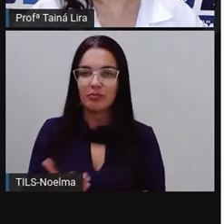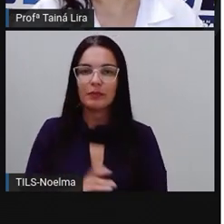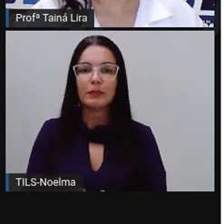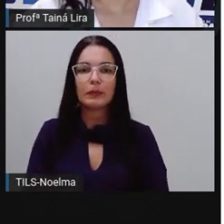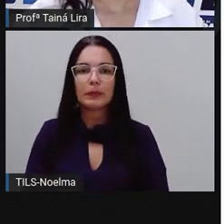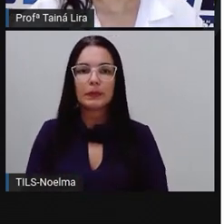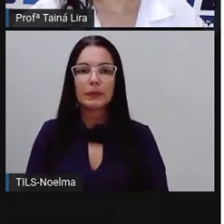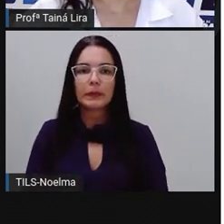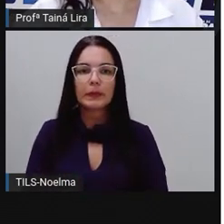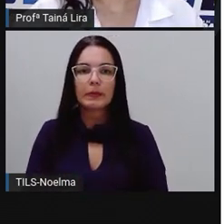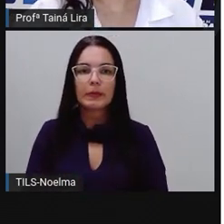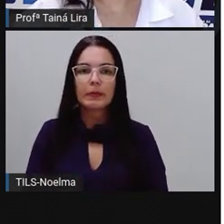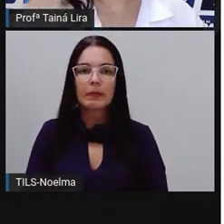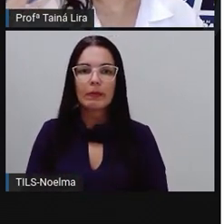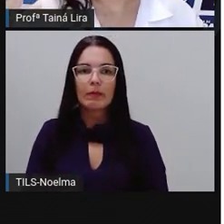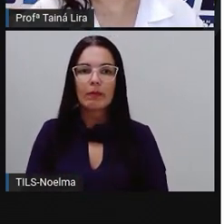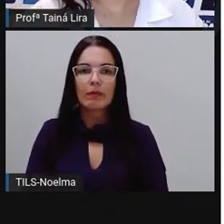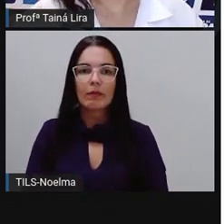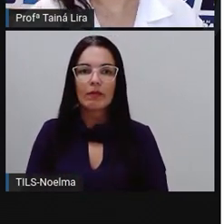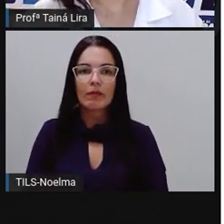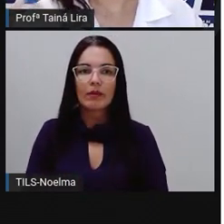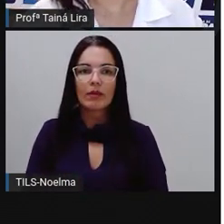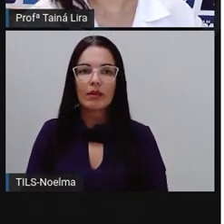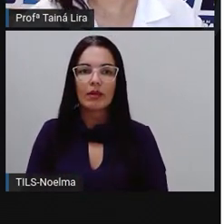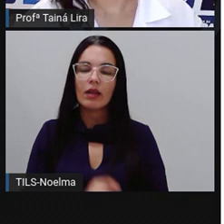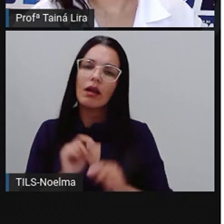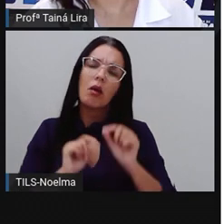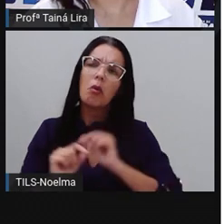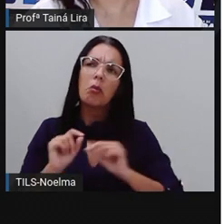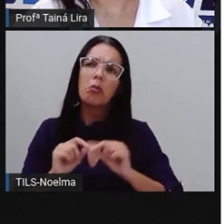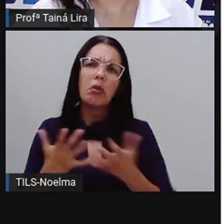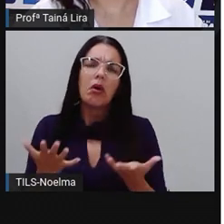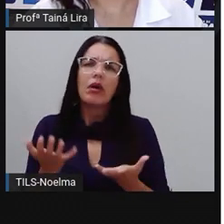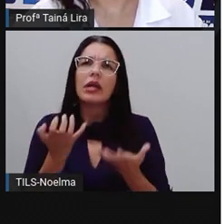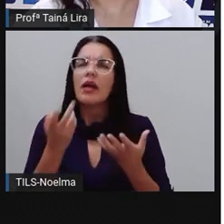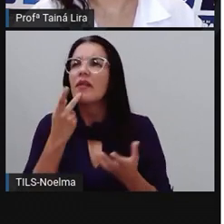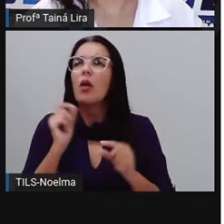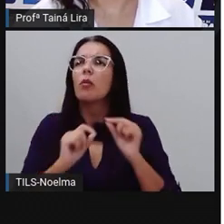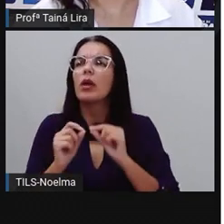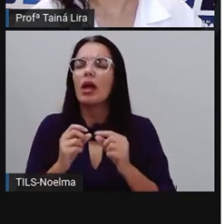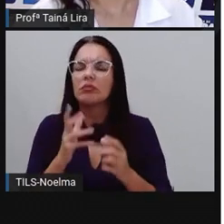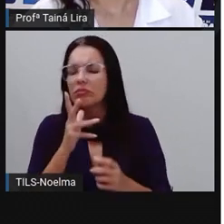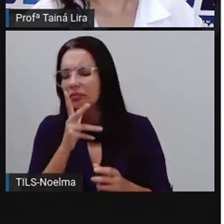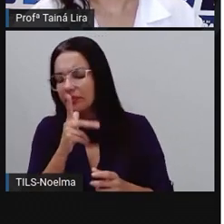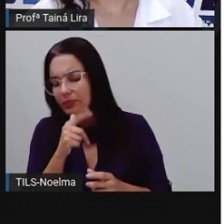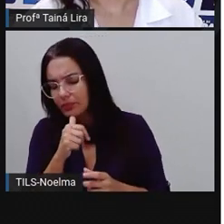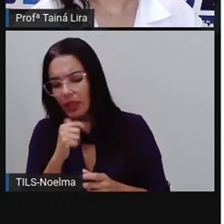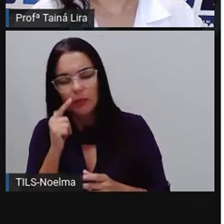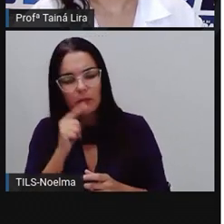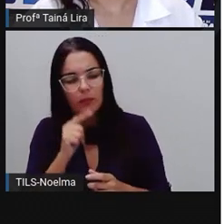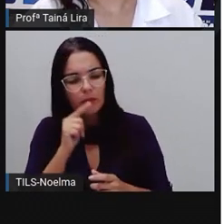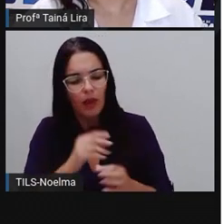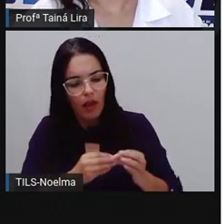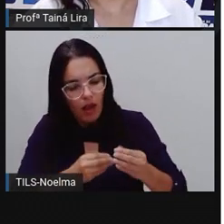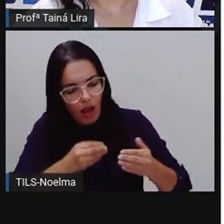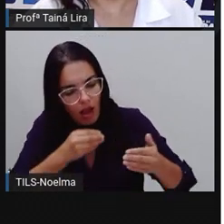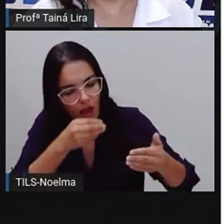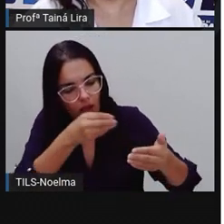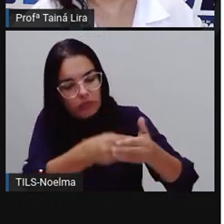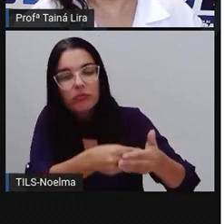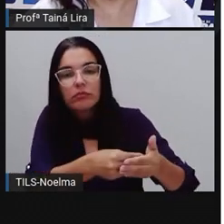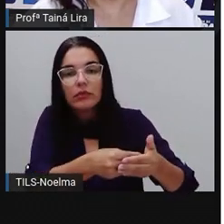Bem, e o que será, Pró? Que isso quer dizer, né? Devagar se vai ao longe. Então, ó, a